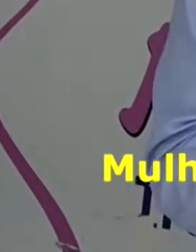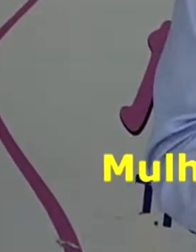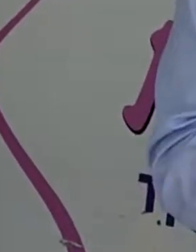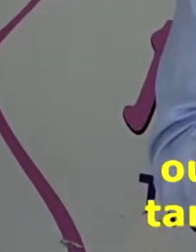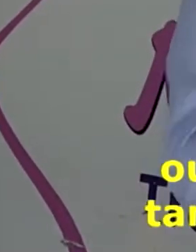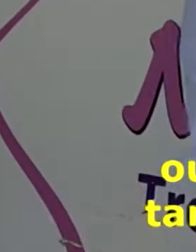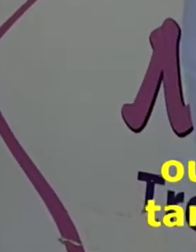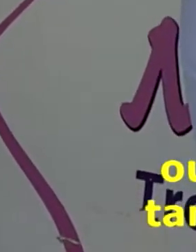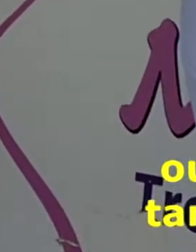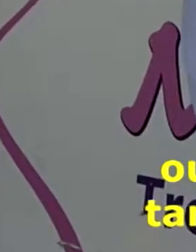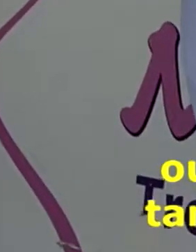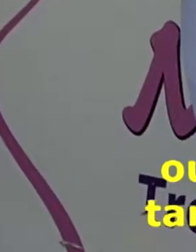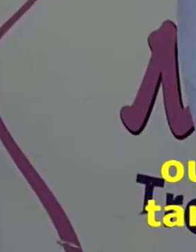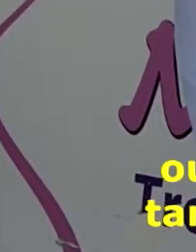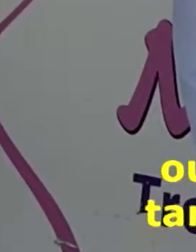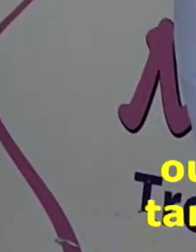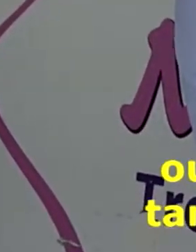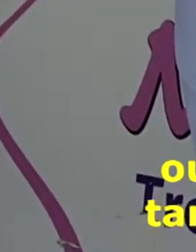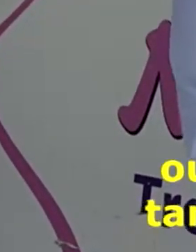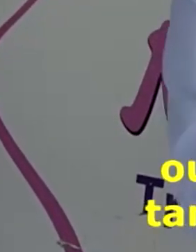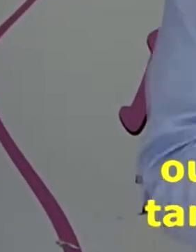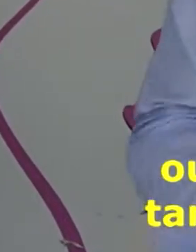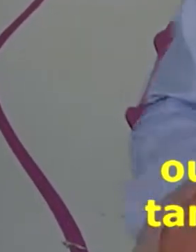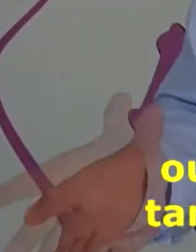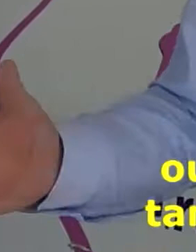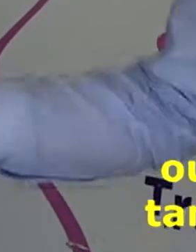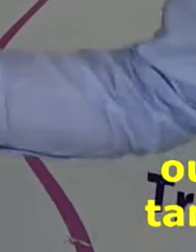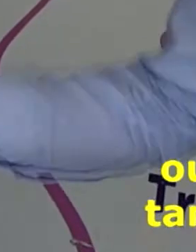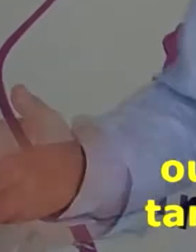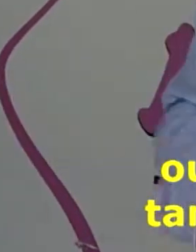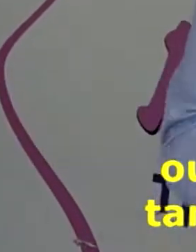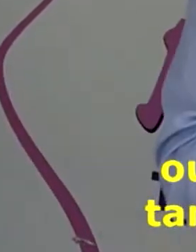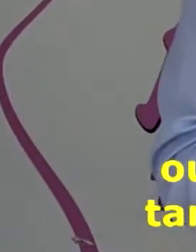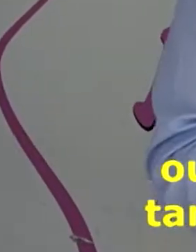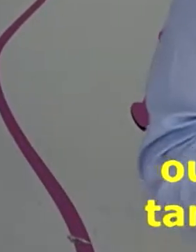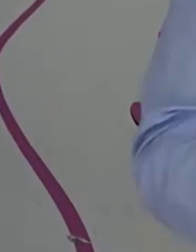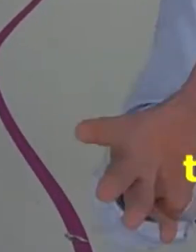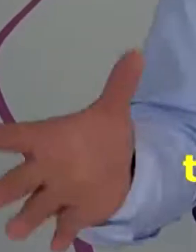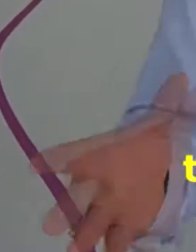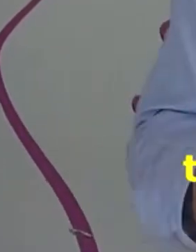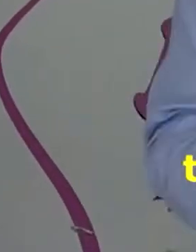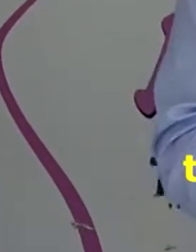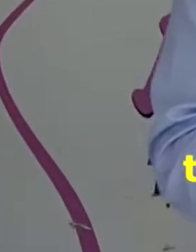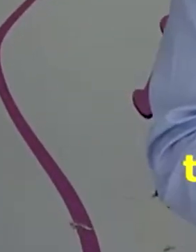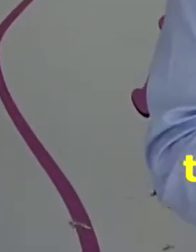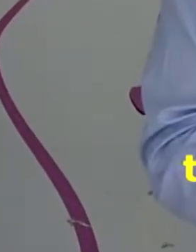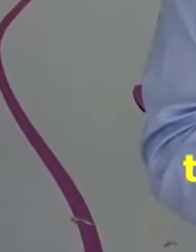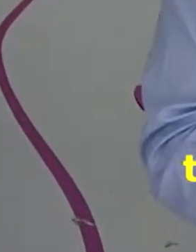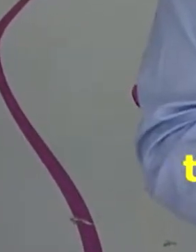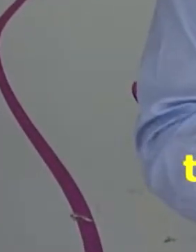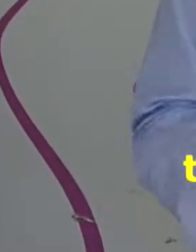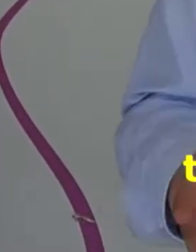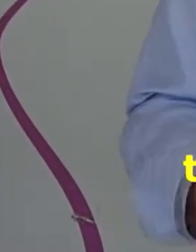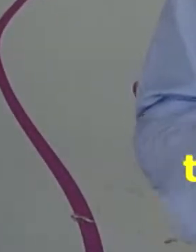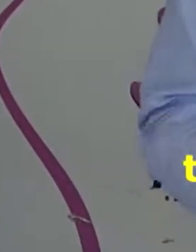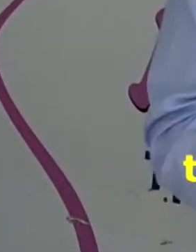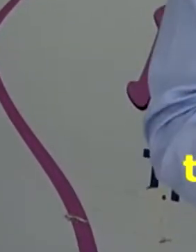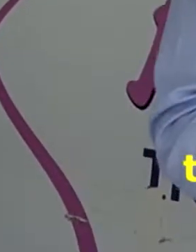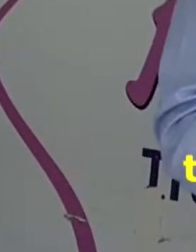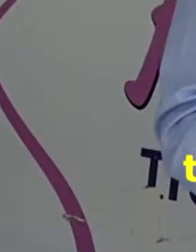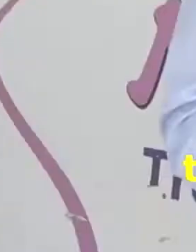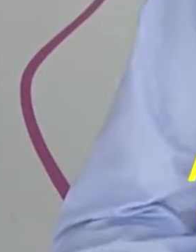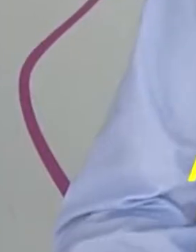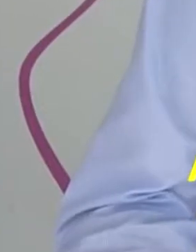do pedido médico ou pedido das empreendedoras da UBS que também estarão realizando exame tão importante para a prevenção do